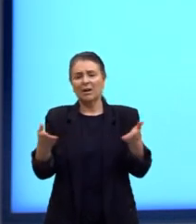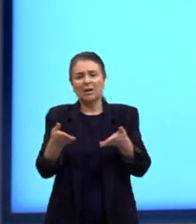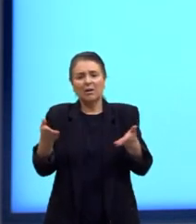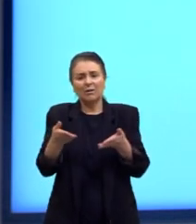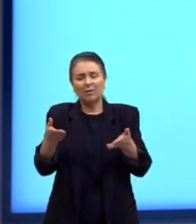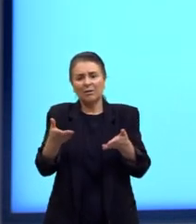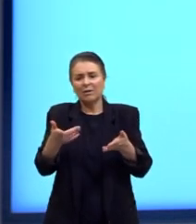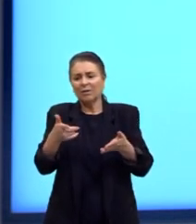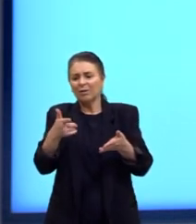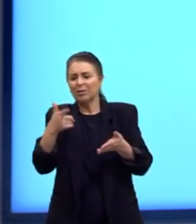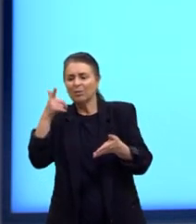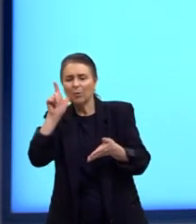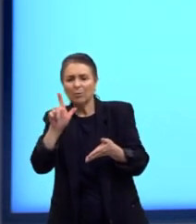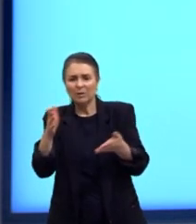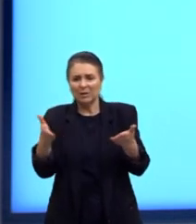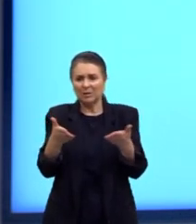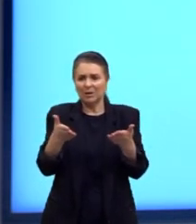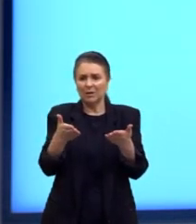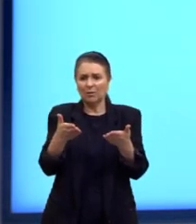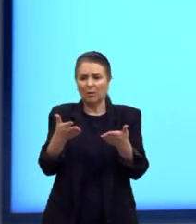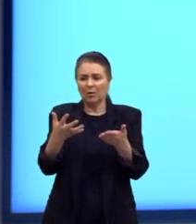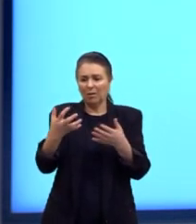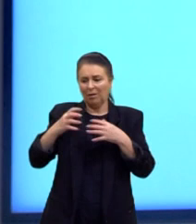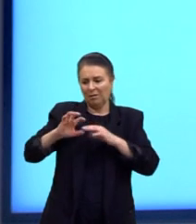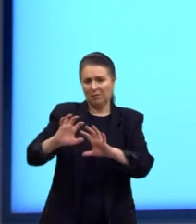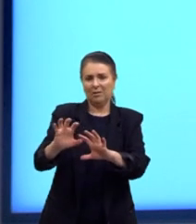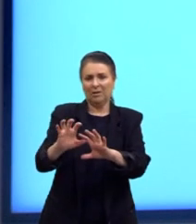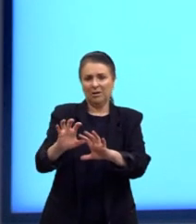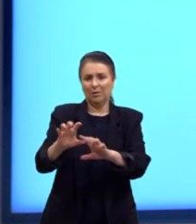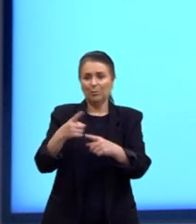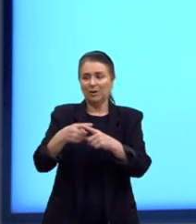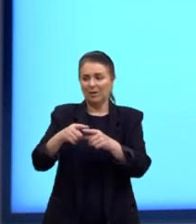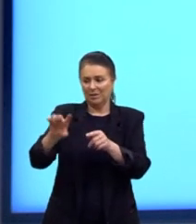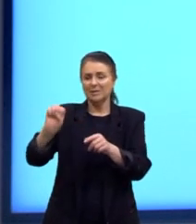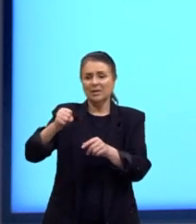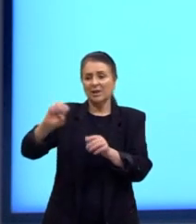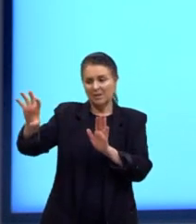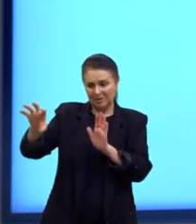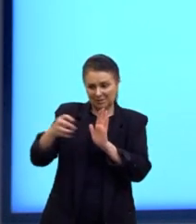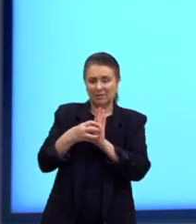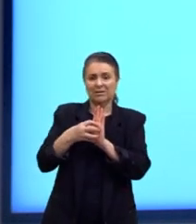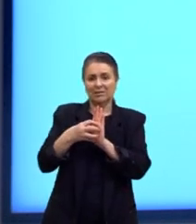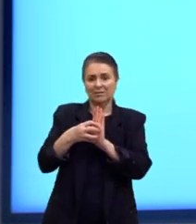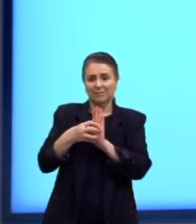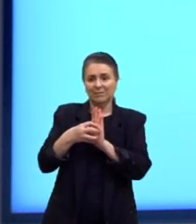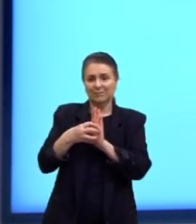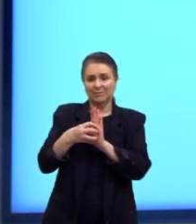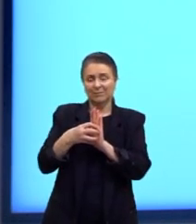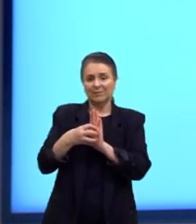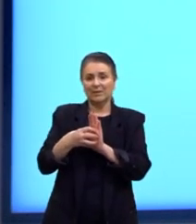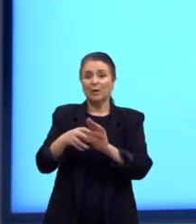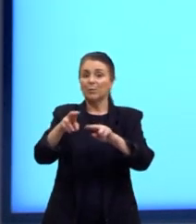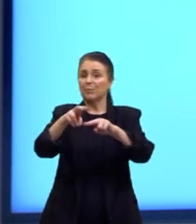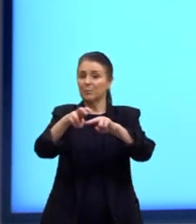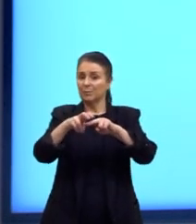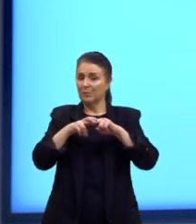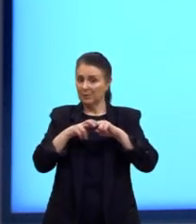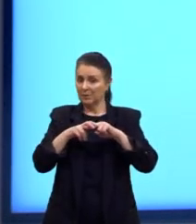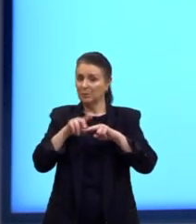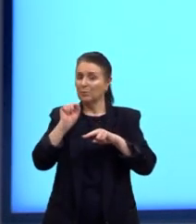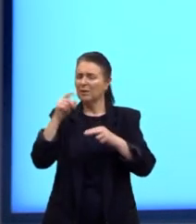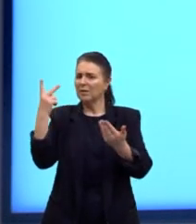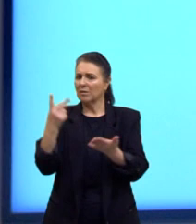não consegue repelir, eles vão ser atraídos. Então, a razão para isso é porque